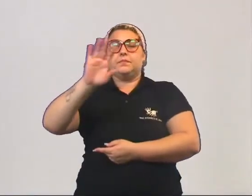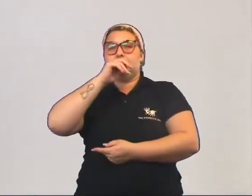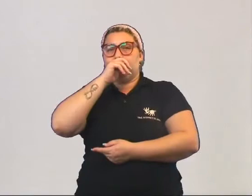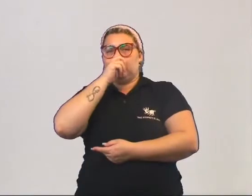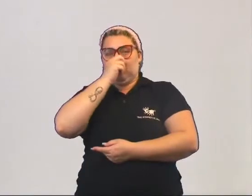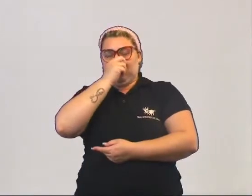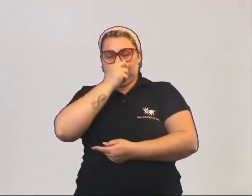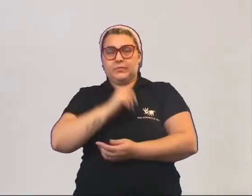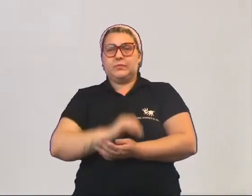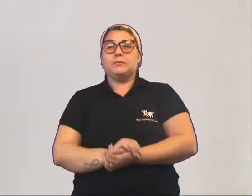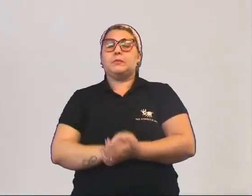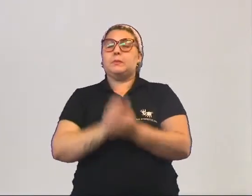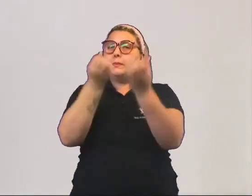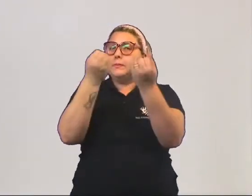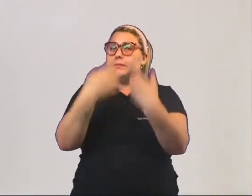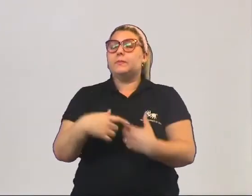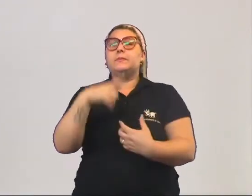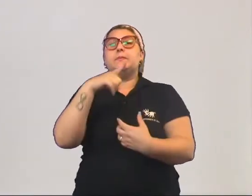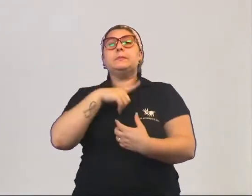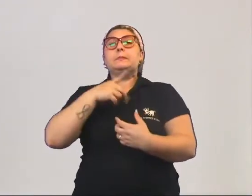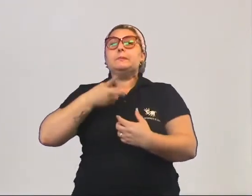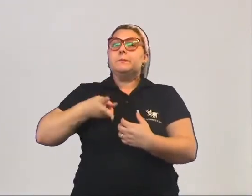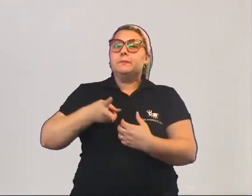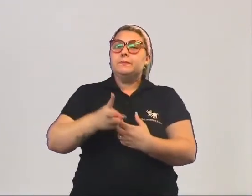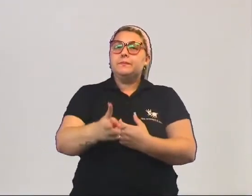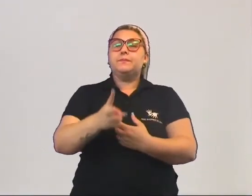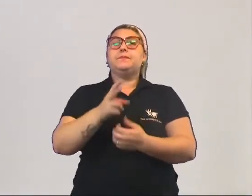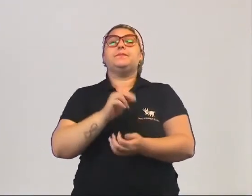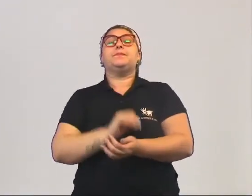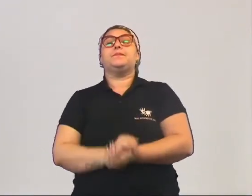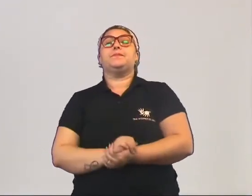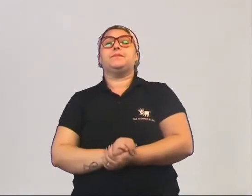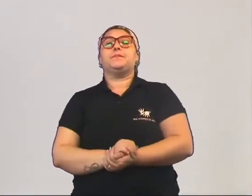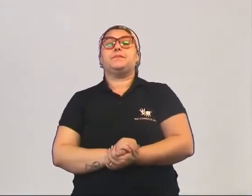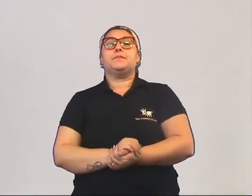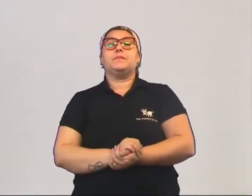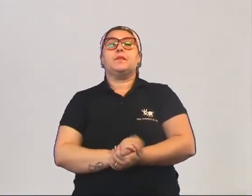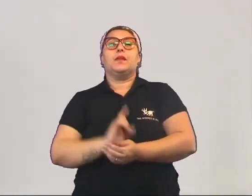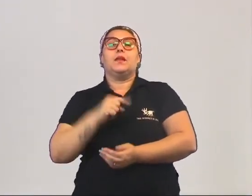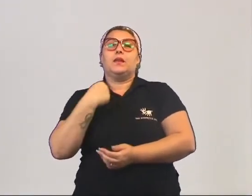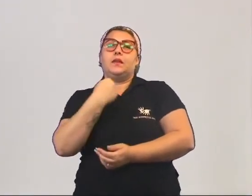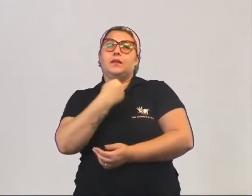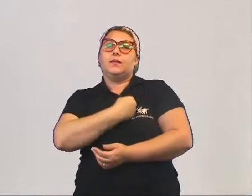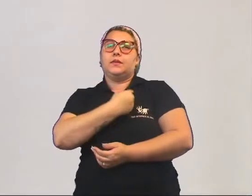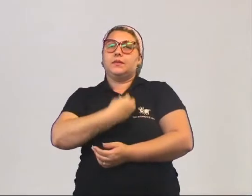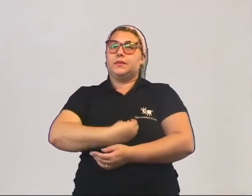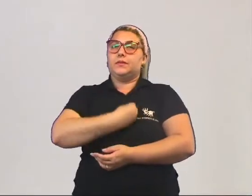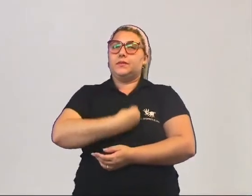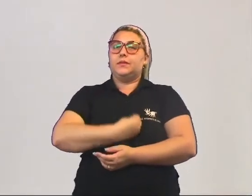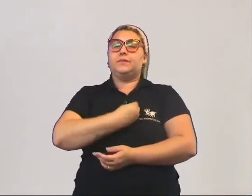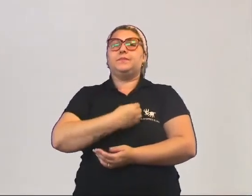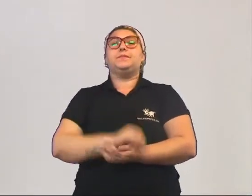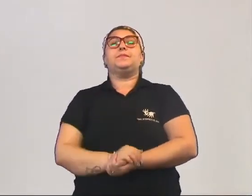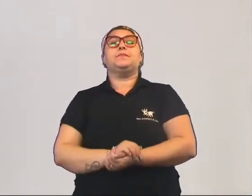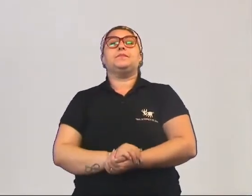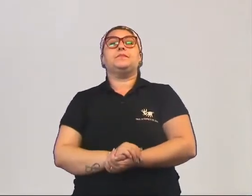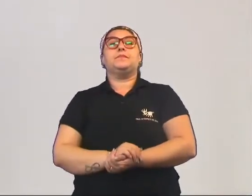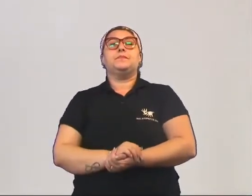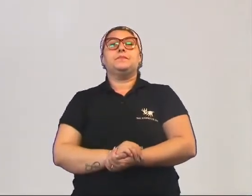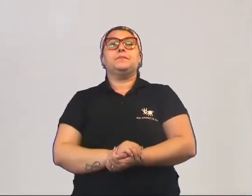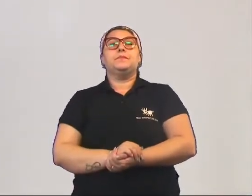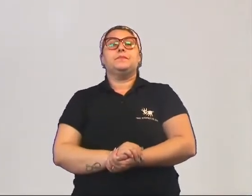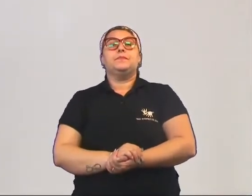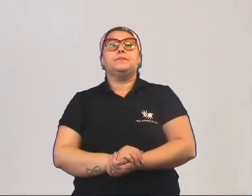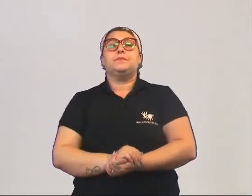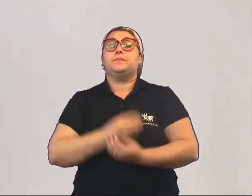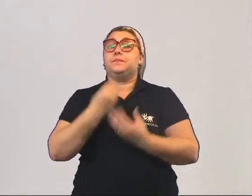religiões, elas dizem que há uma continuidade para a nossa vida, não é? Vamos ver então